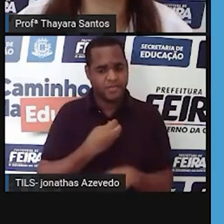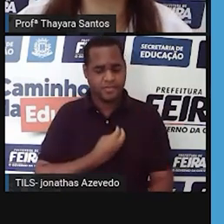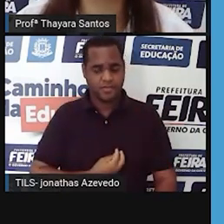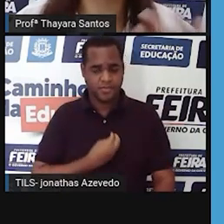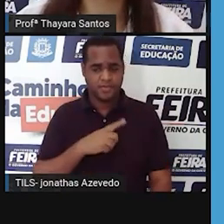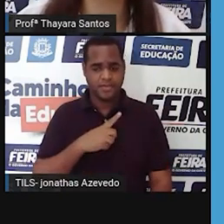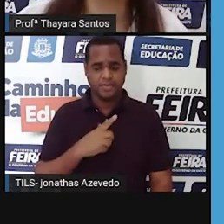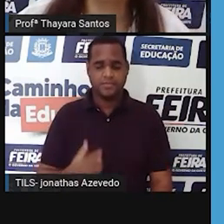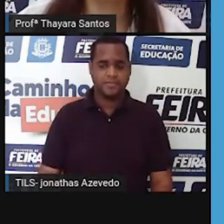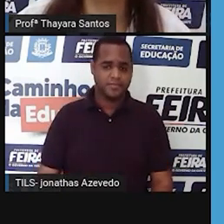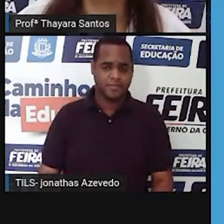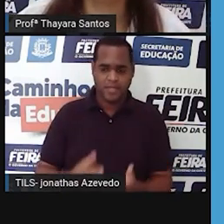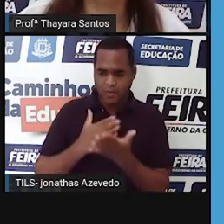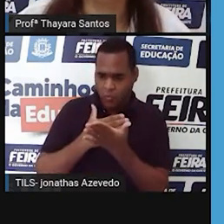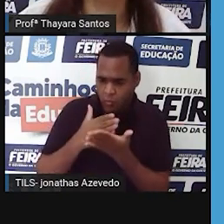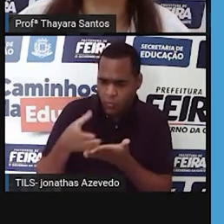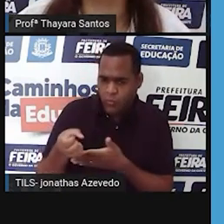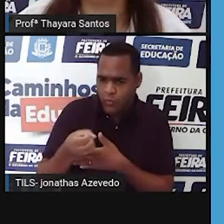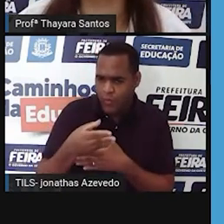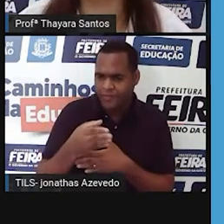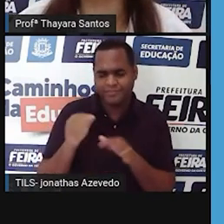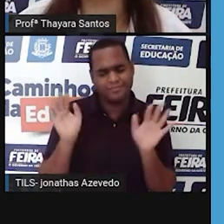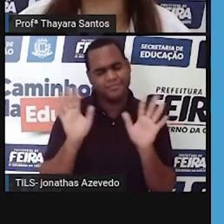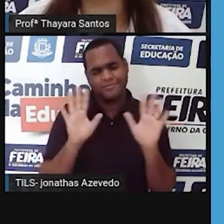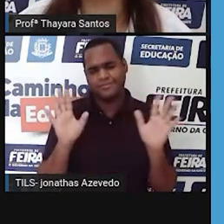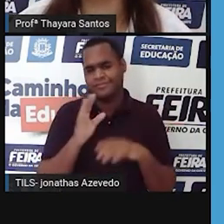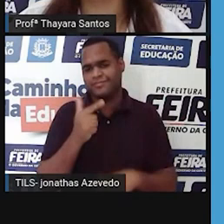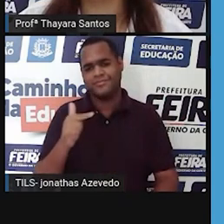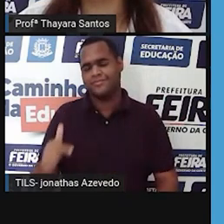Elas não surgem do nada, aleatoriamente do nada.